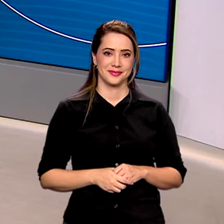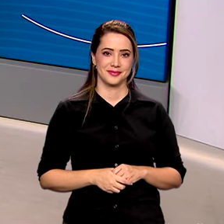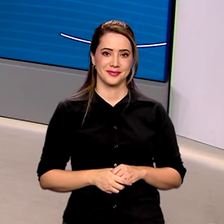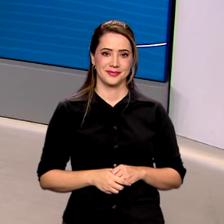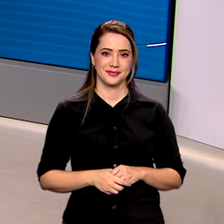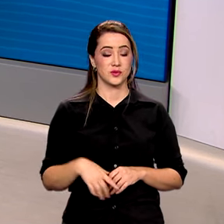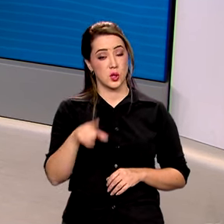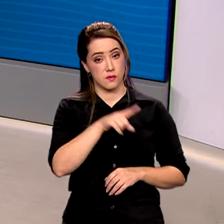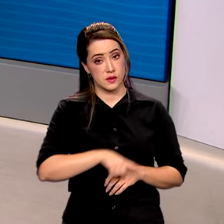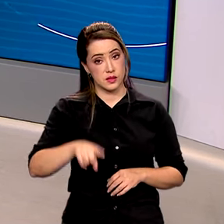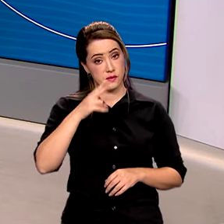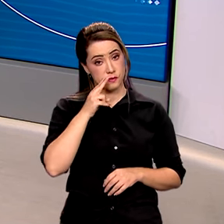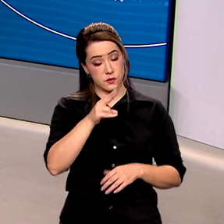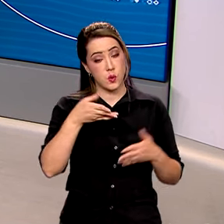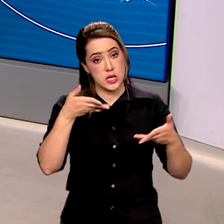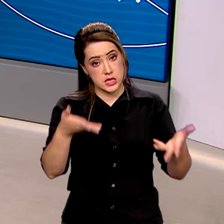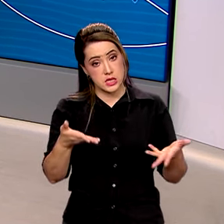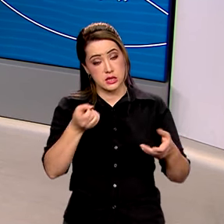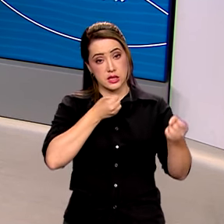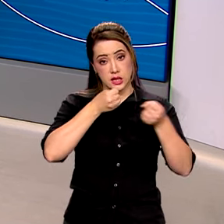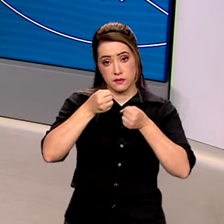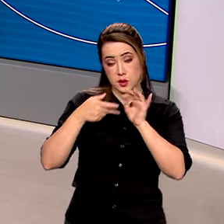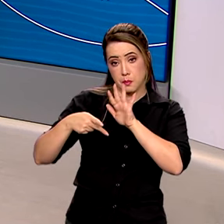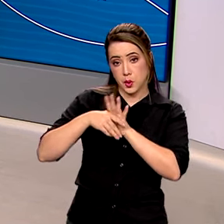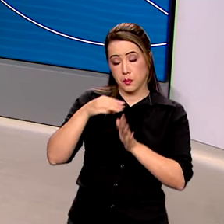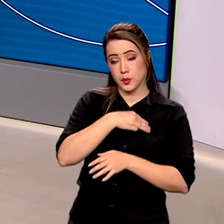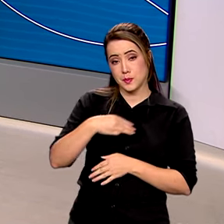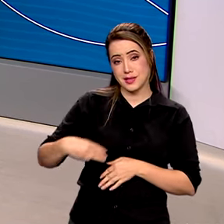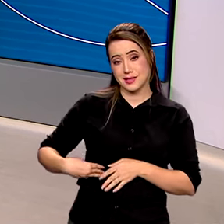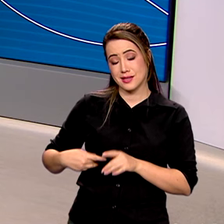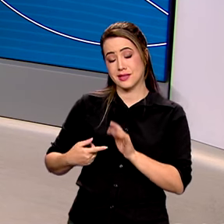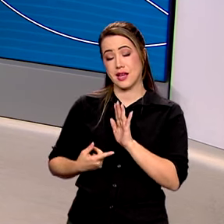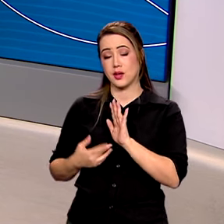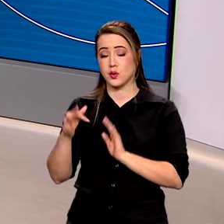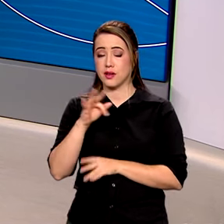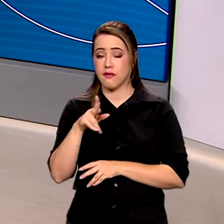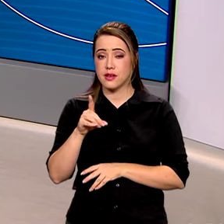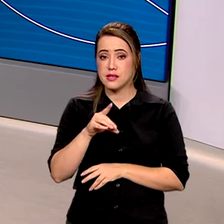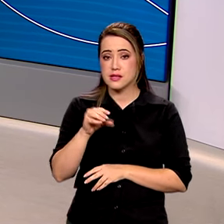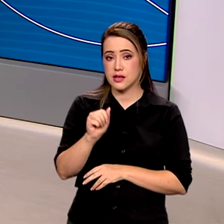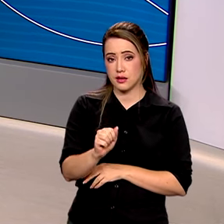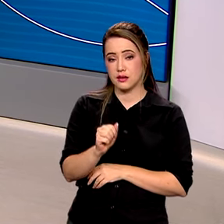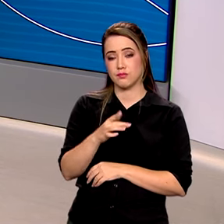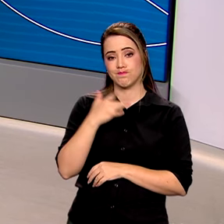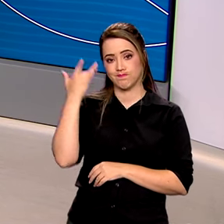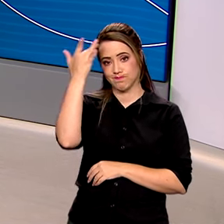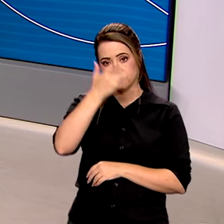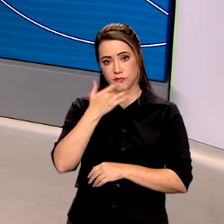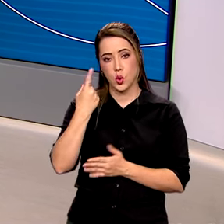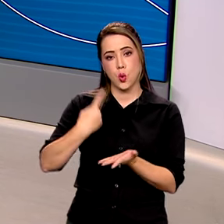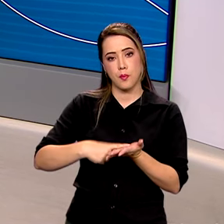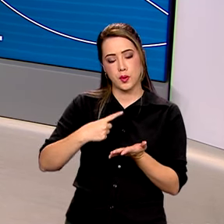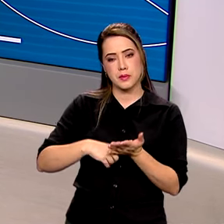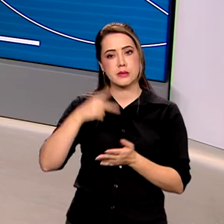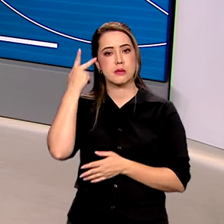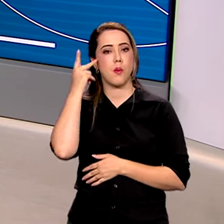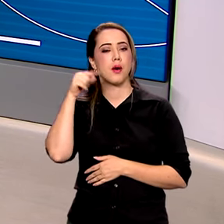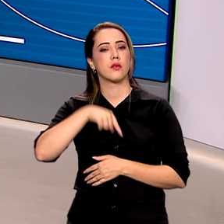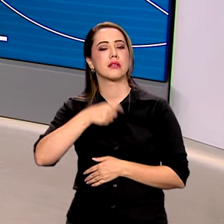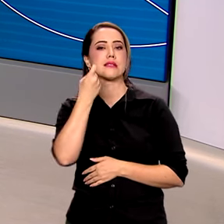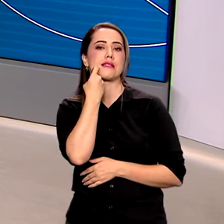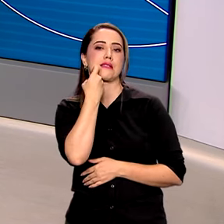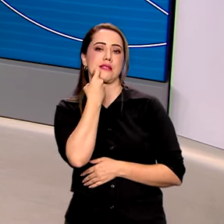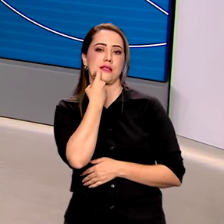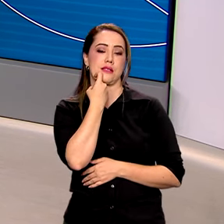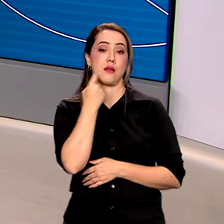Você acompanhou aí a entrevista coletiva do ministro da Fazenda, Fernando Haddad, que cumpre a agenda em São Paulo nesta sexta